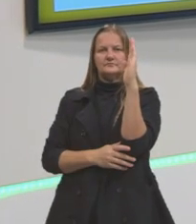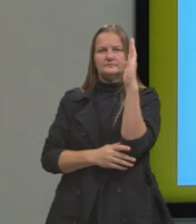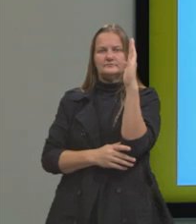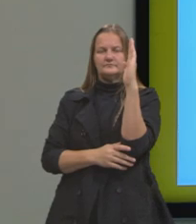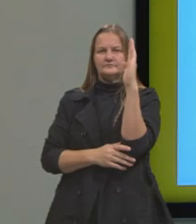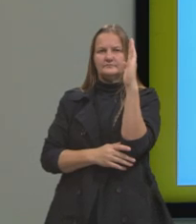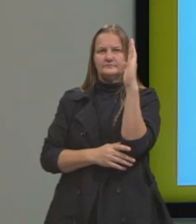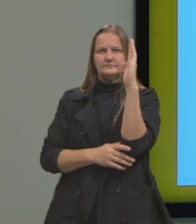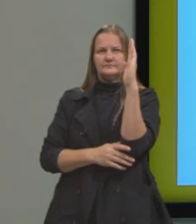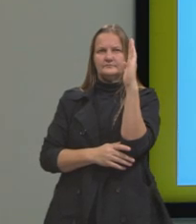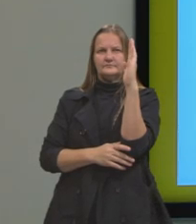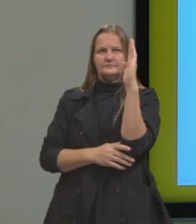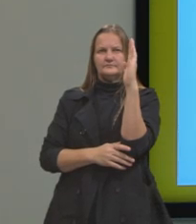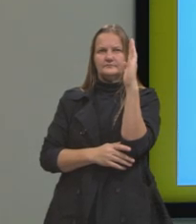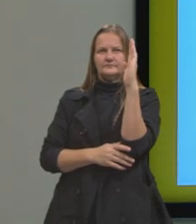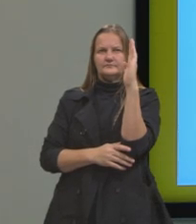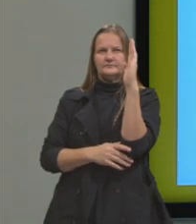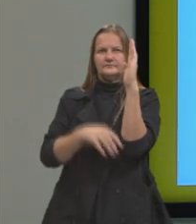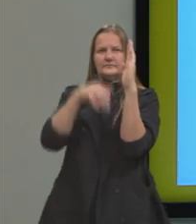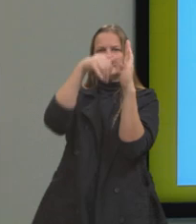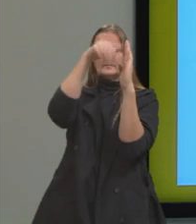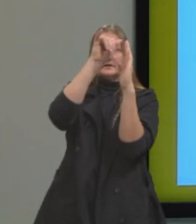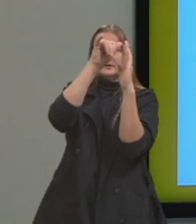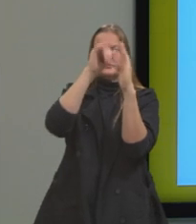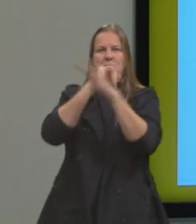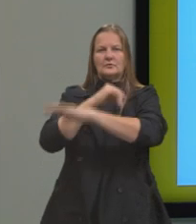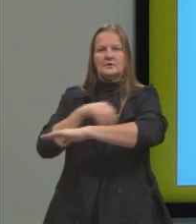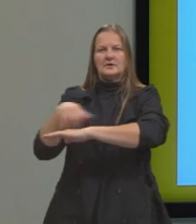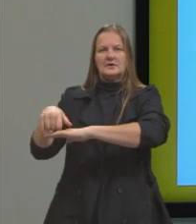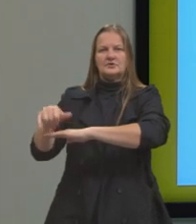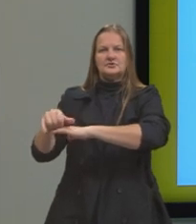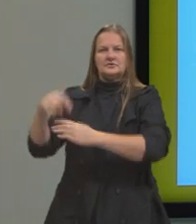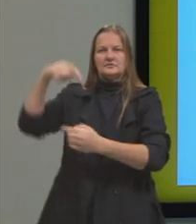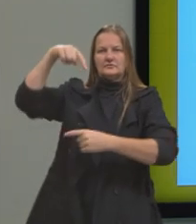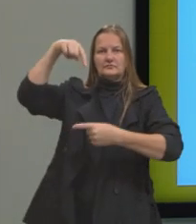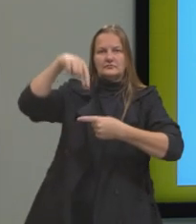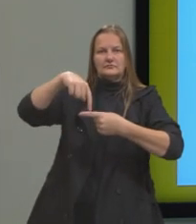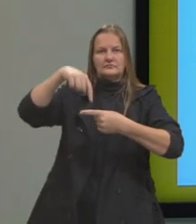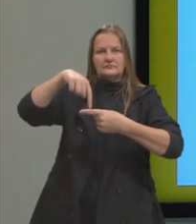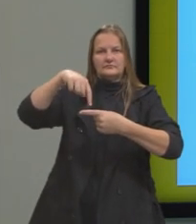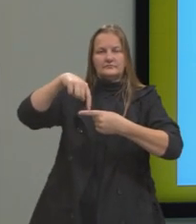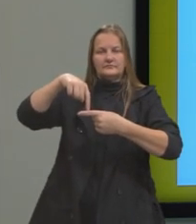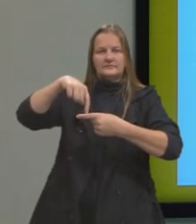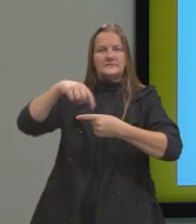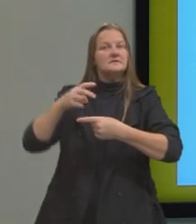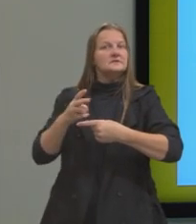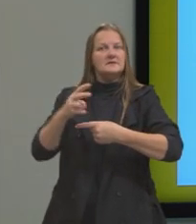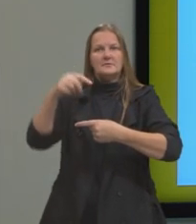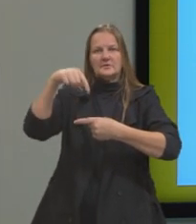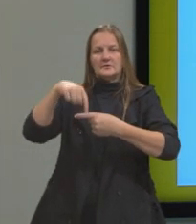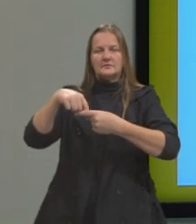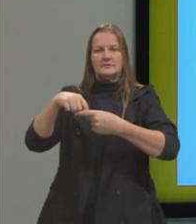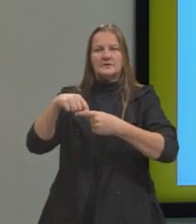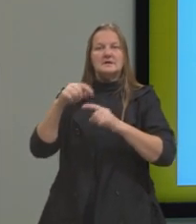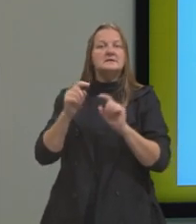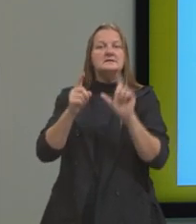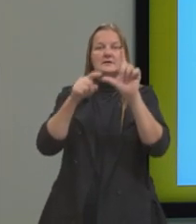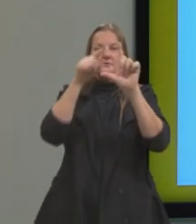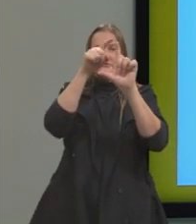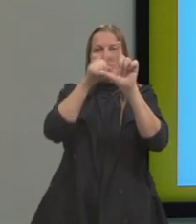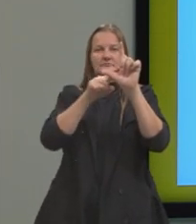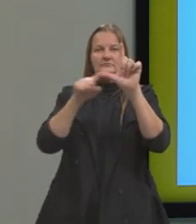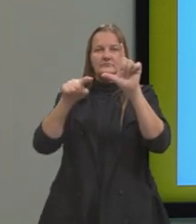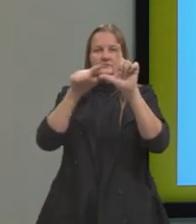sendo que Y e X são perpendiculares entre si, ou seja, formam um ângulo de 90